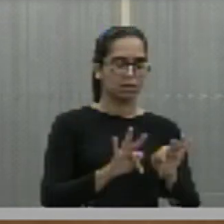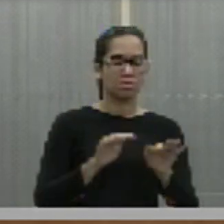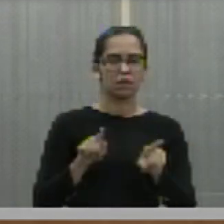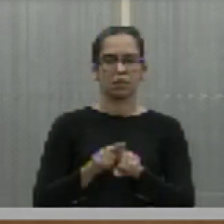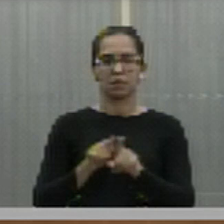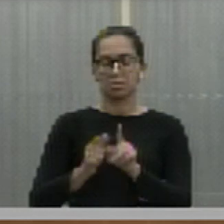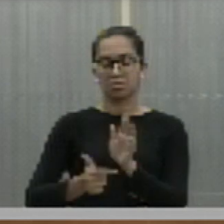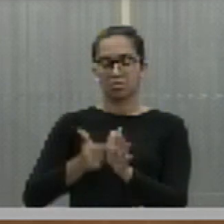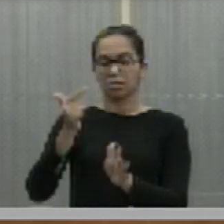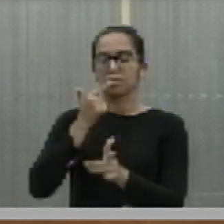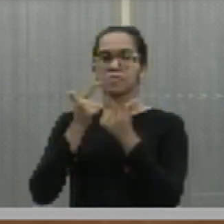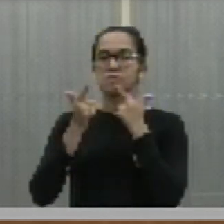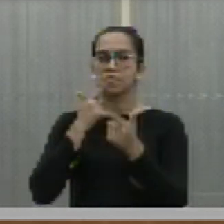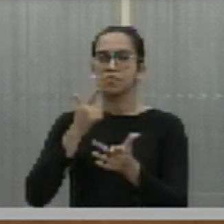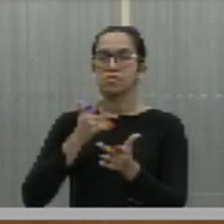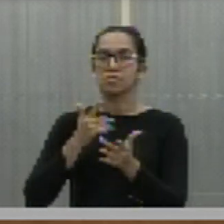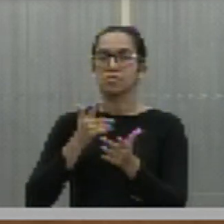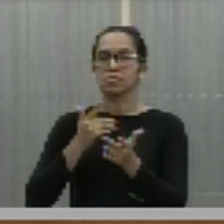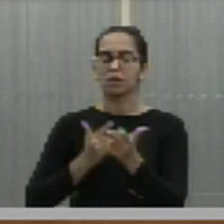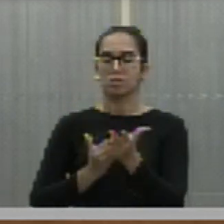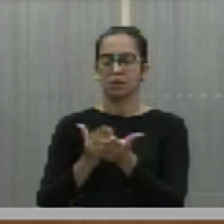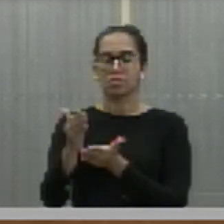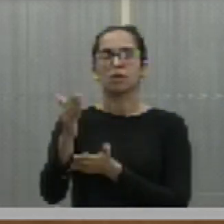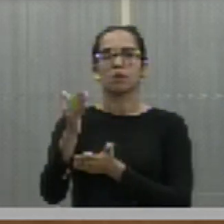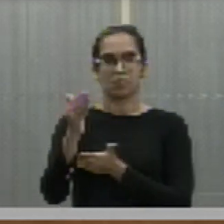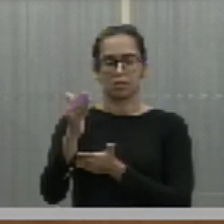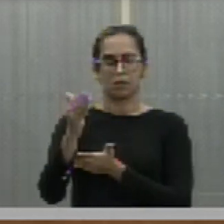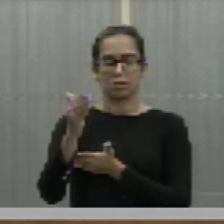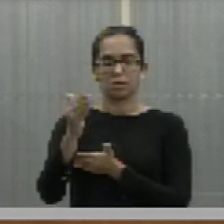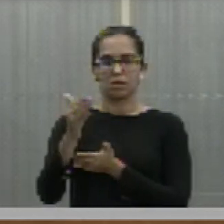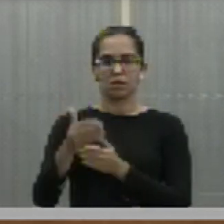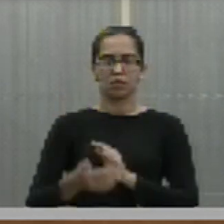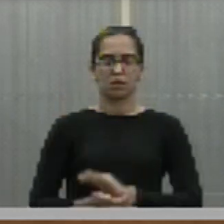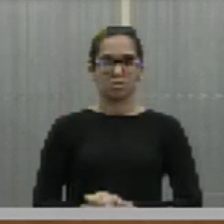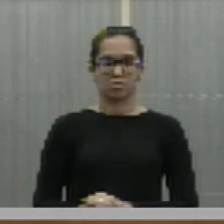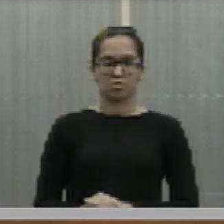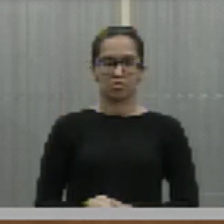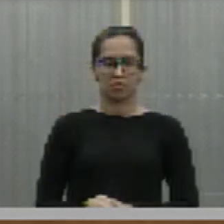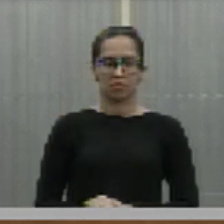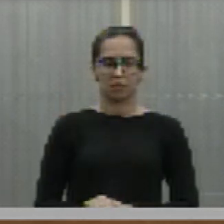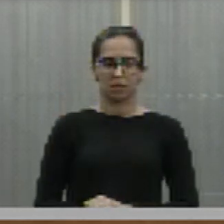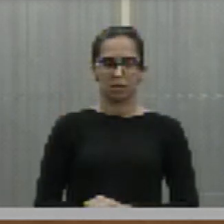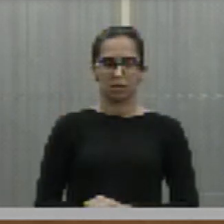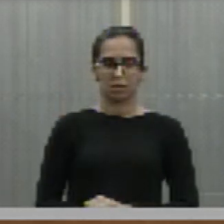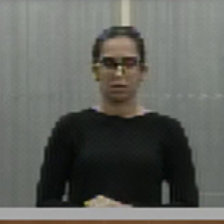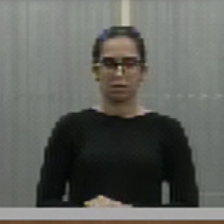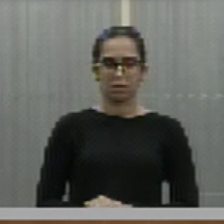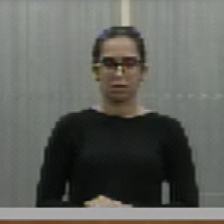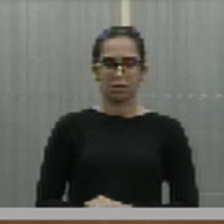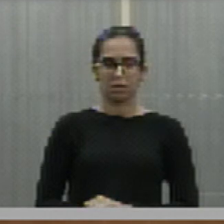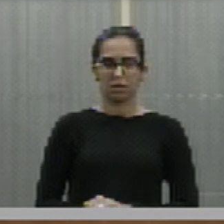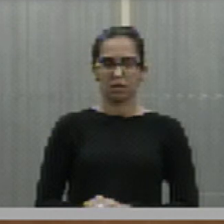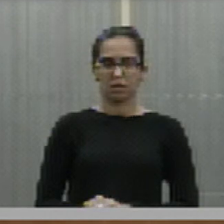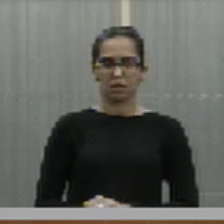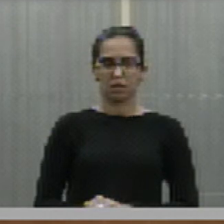colocarmos em votação, em segunda de votação, os projetos ou retratados.